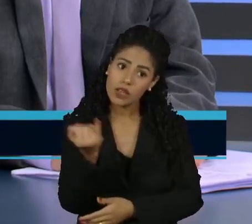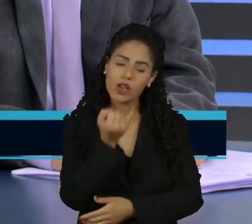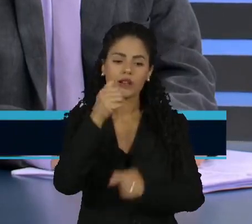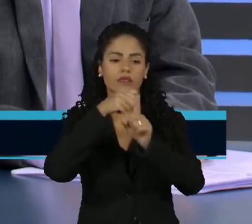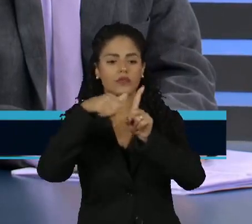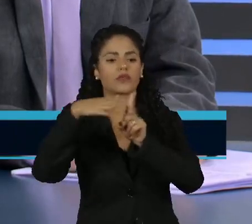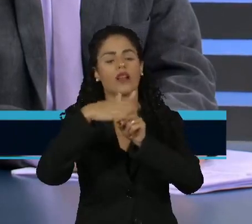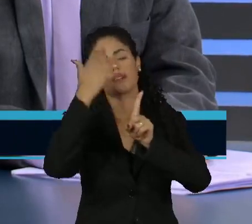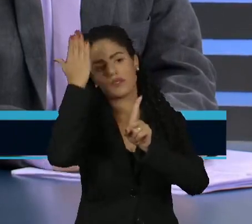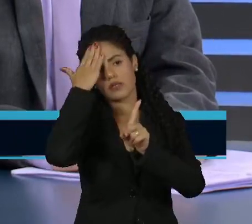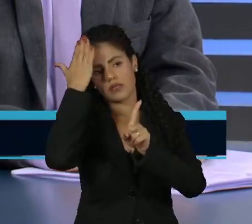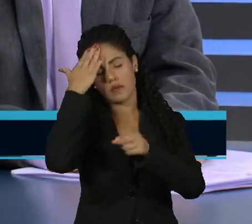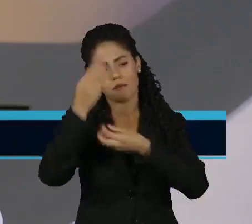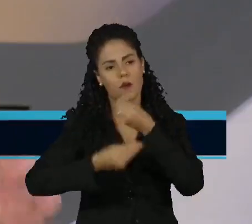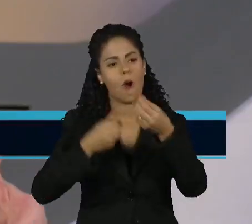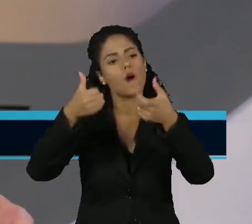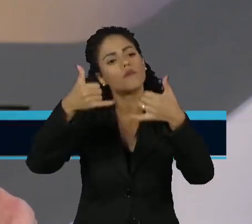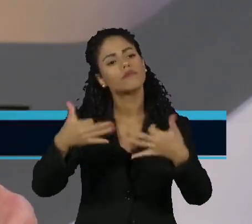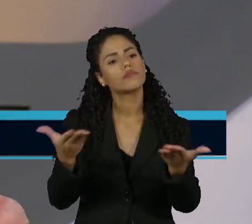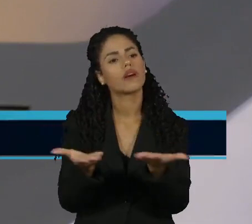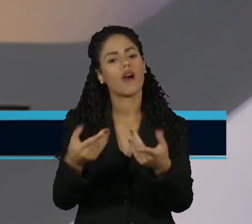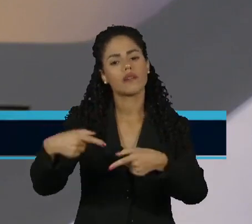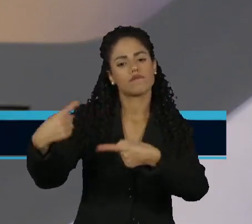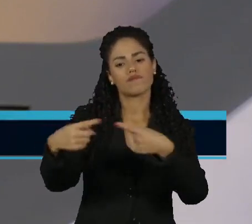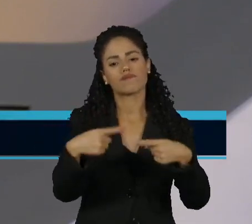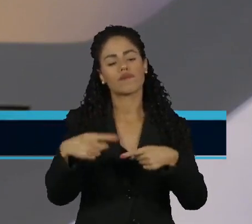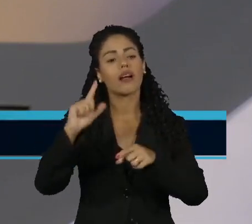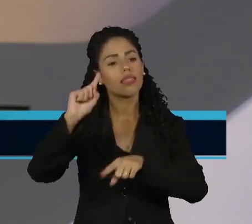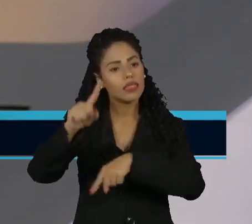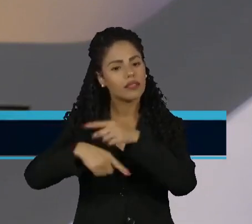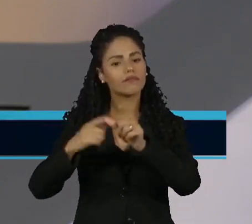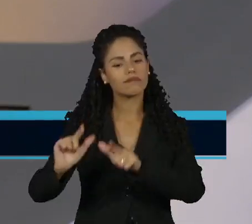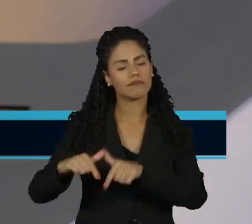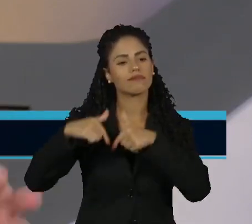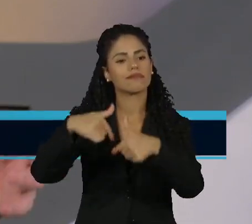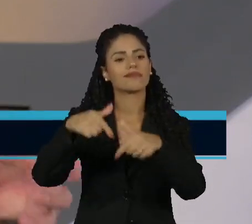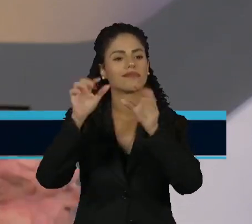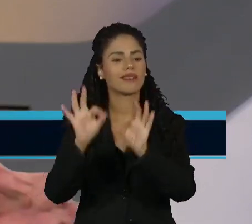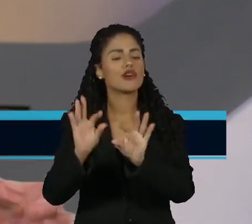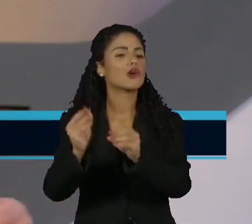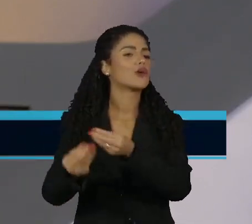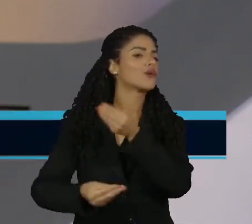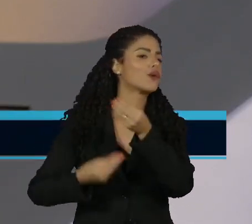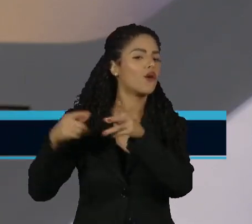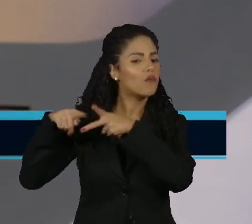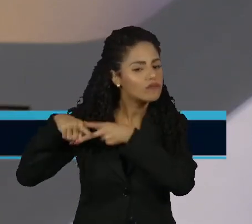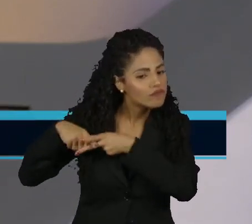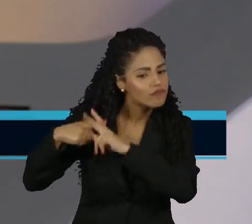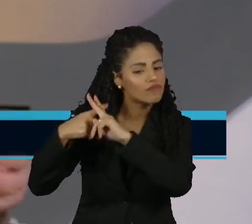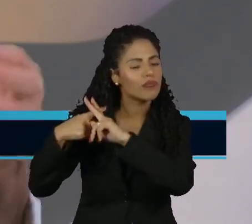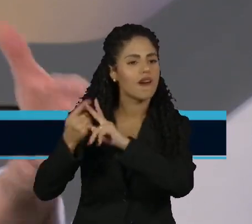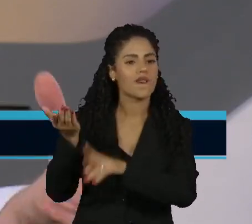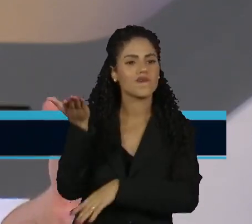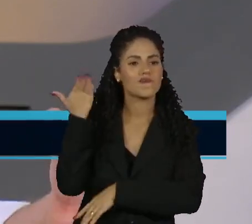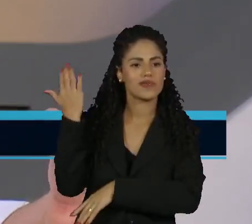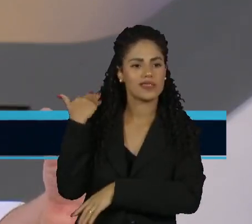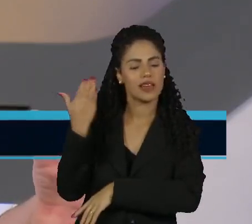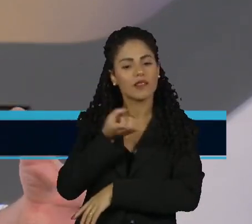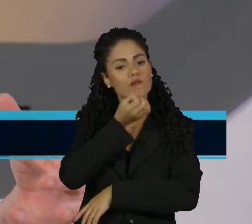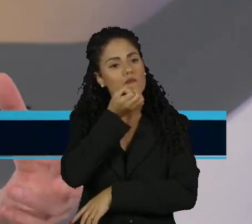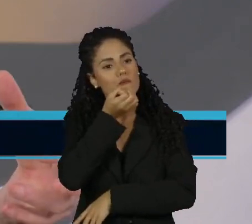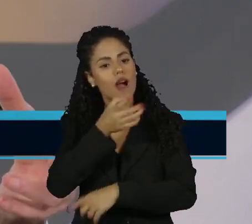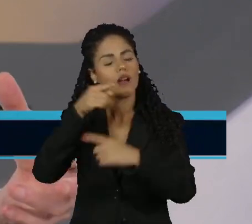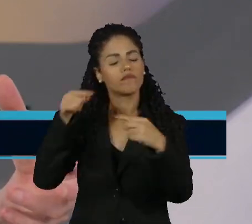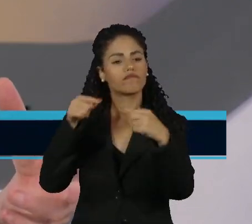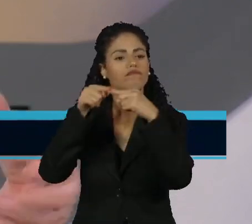sociedade brasileira, quer dizer, primeiro o debate e depois pensar de como reparar com bom senso